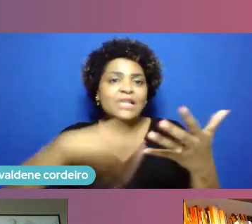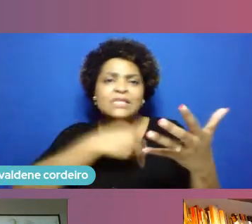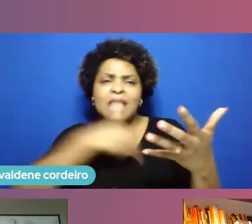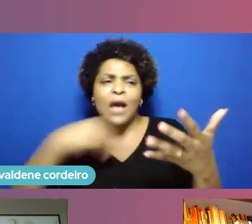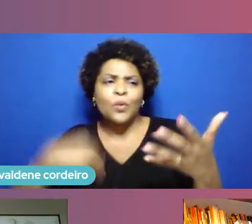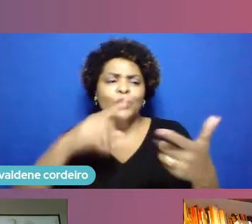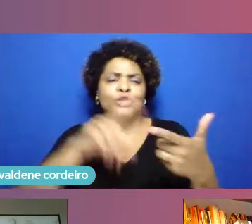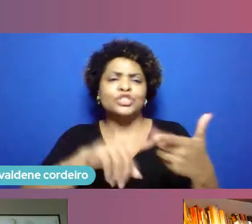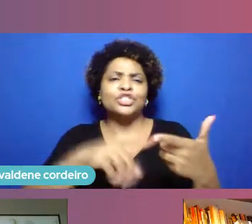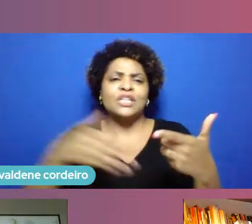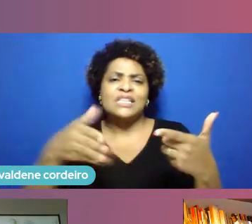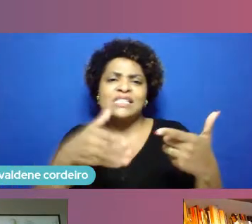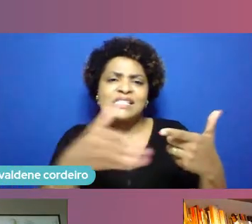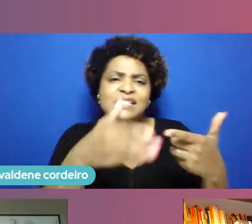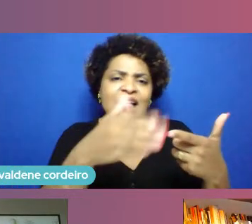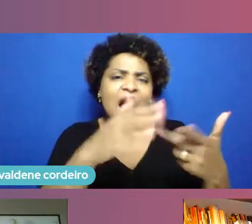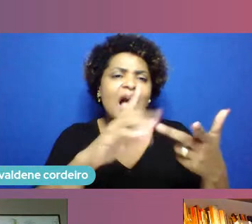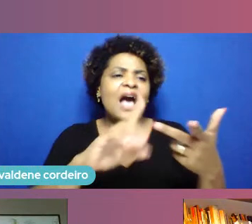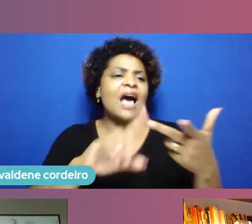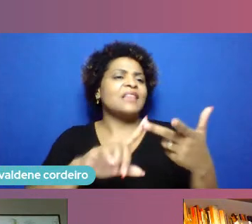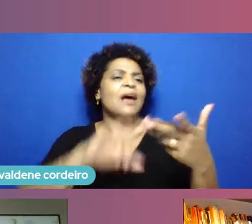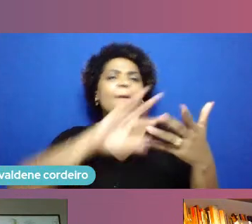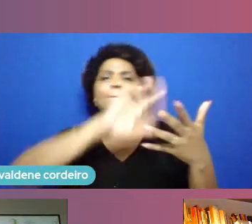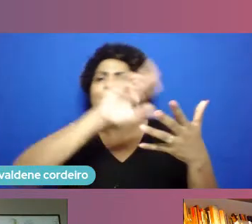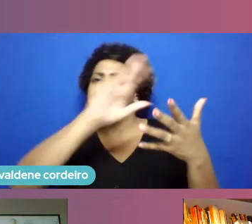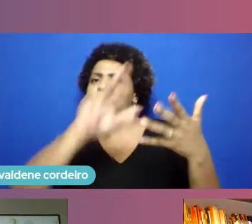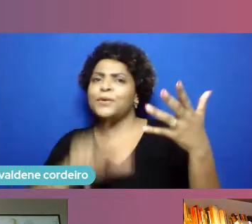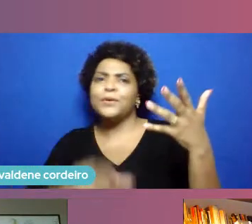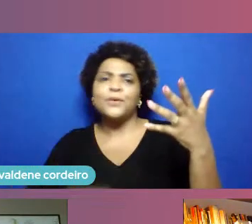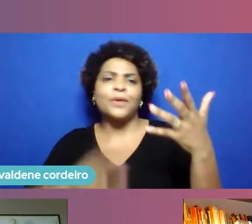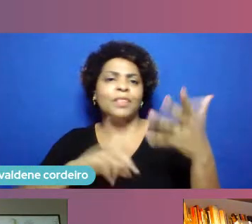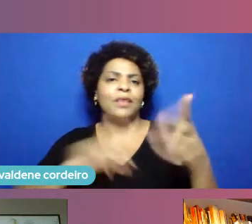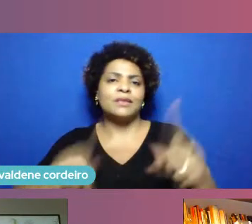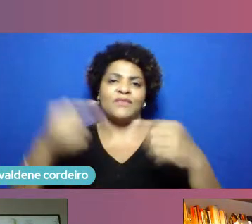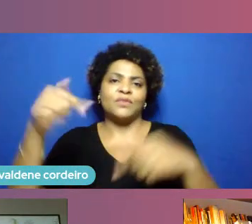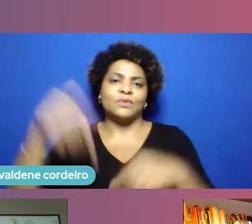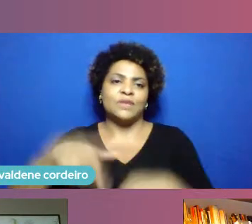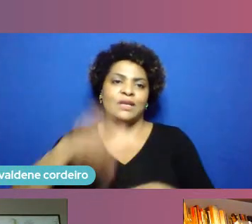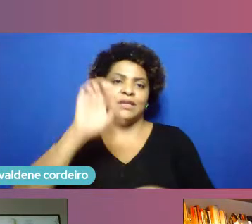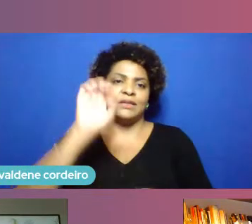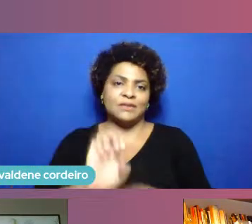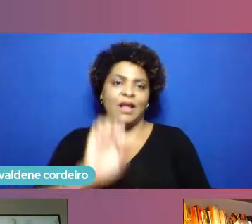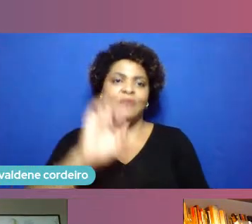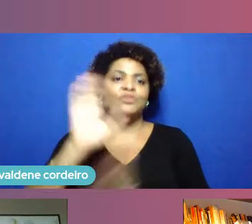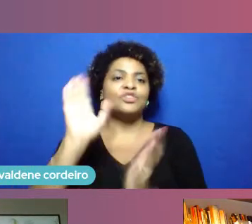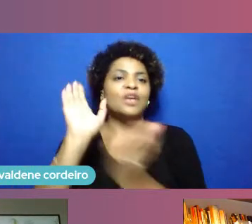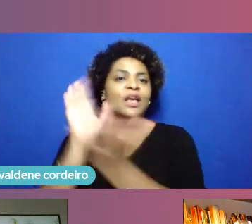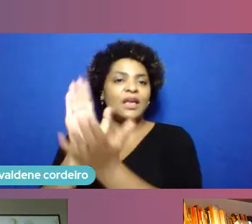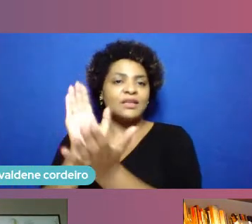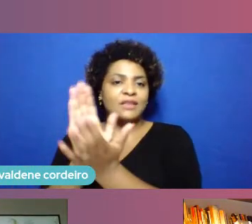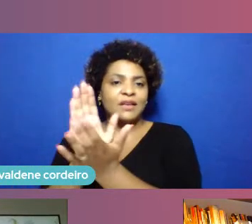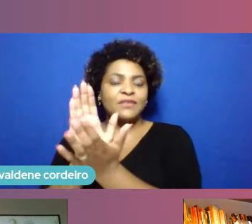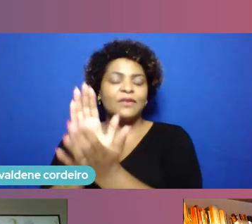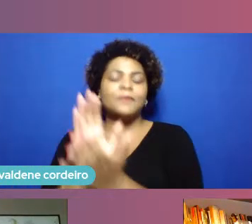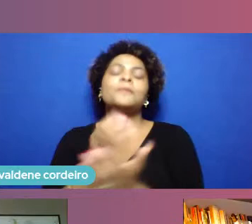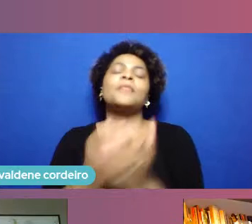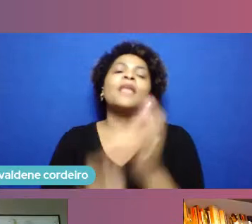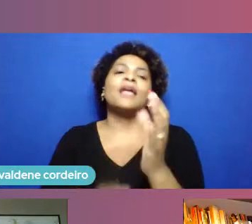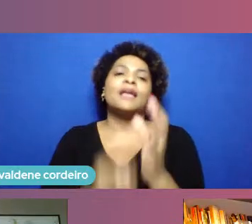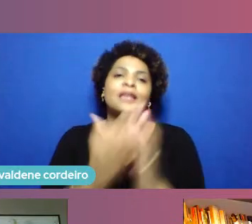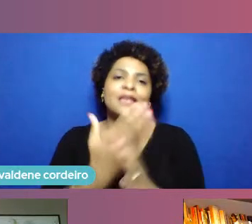tiver aqui desafios na cidade do Recife foi criado também o EITA para também usar uma expressão